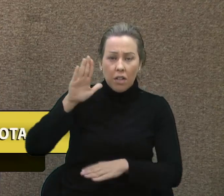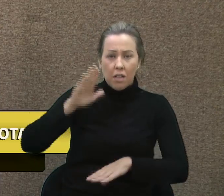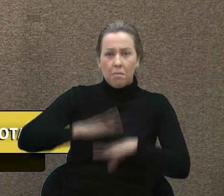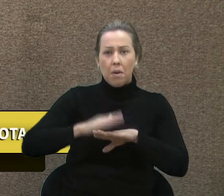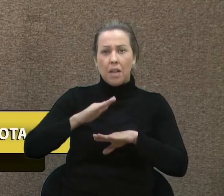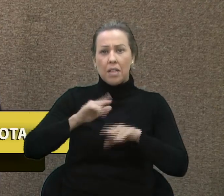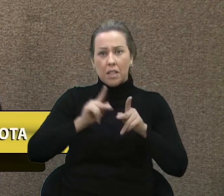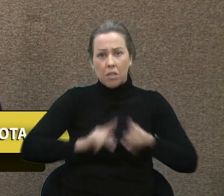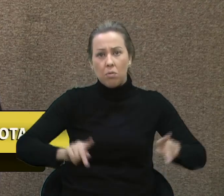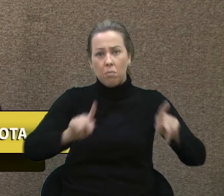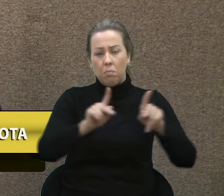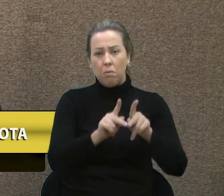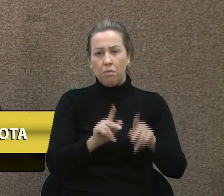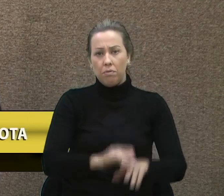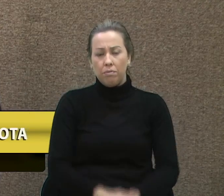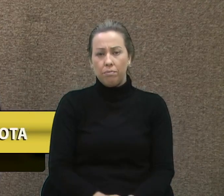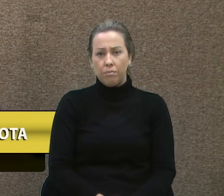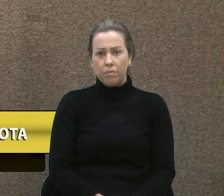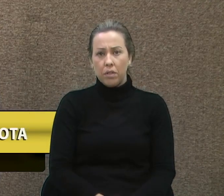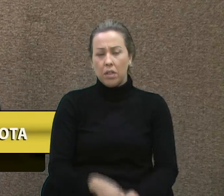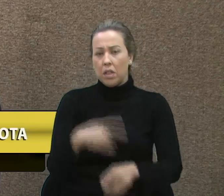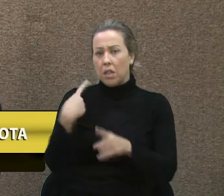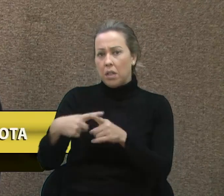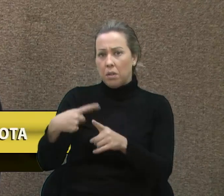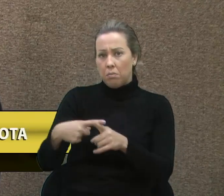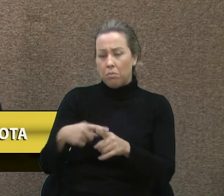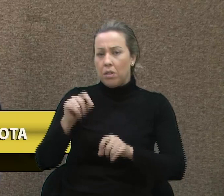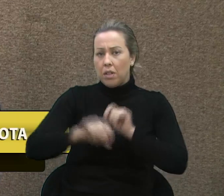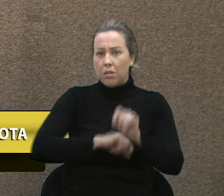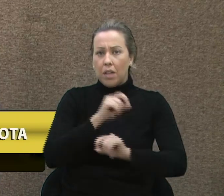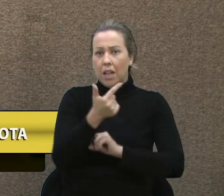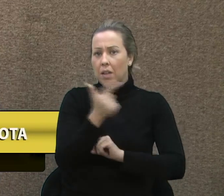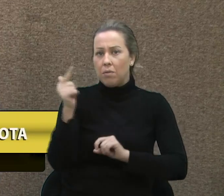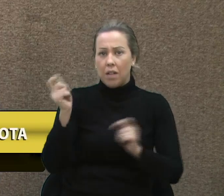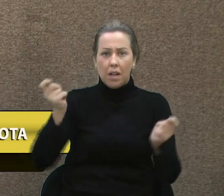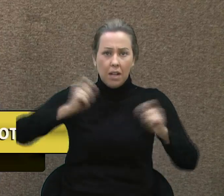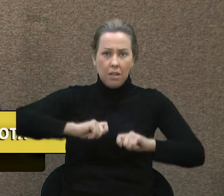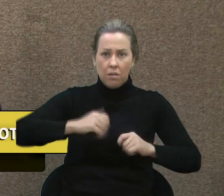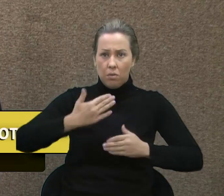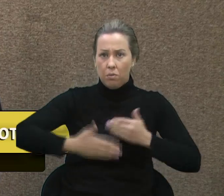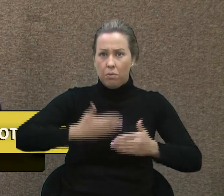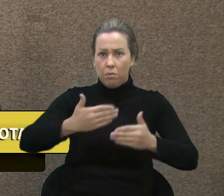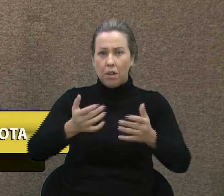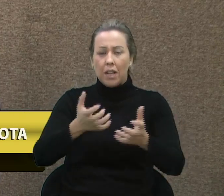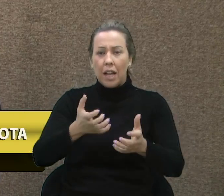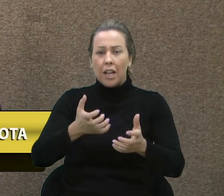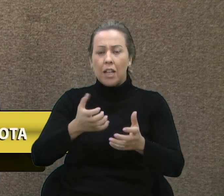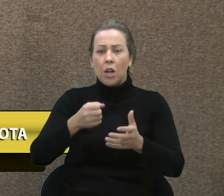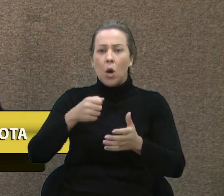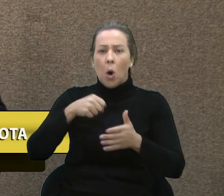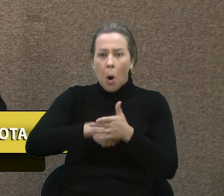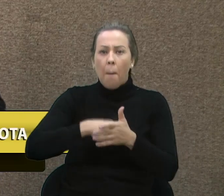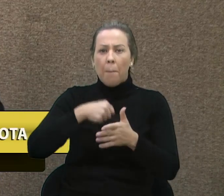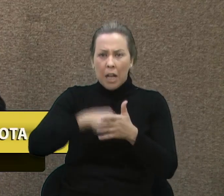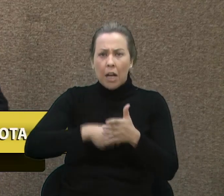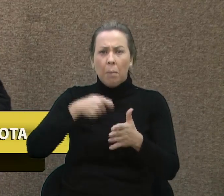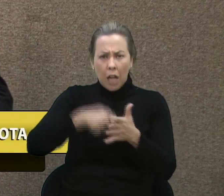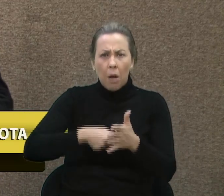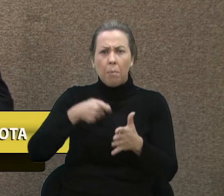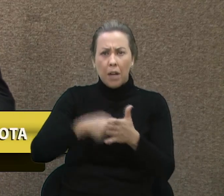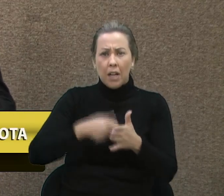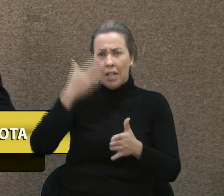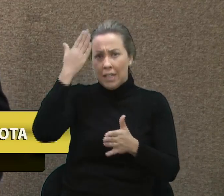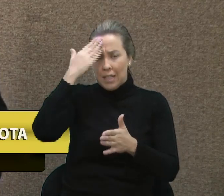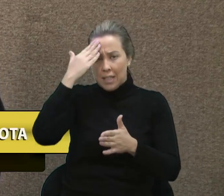a população, porque, desse jeito, não tem condições. Querem forçar. A gente já sabe que os